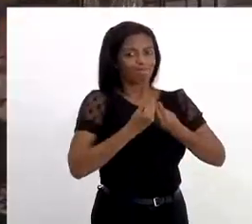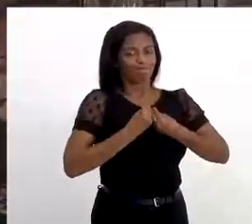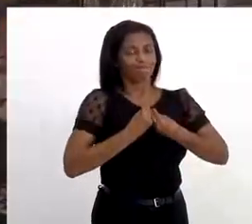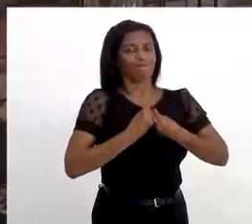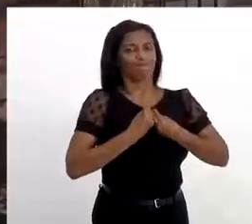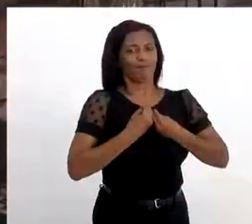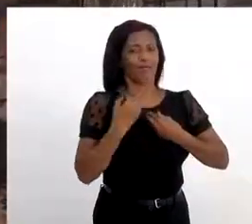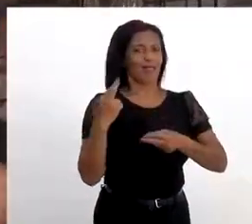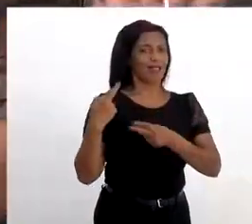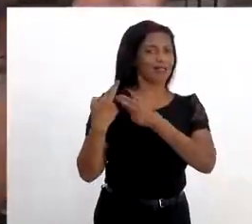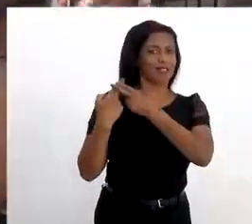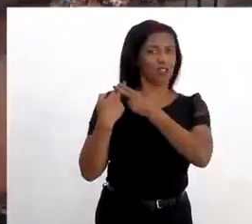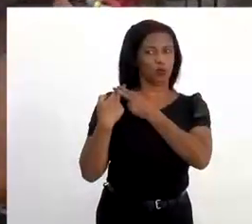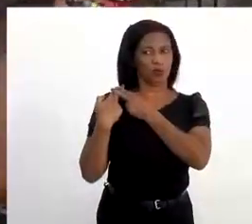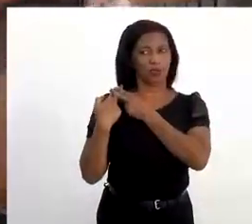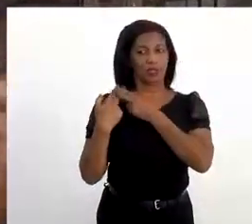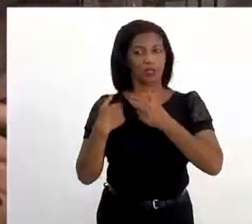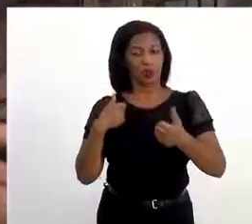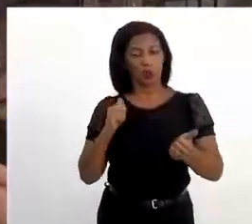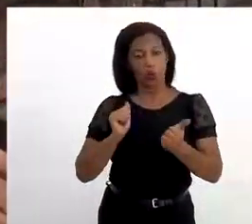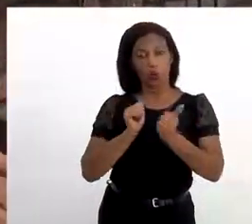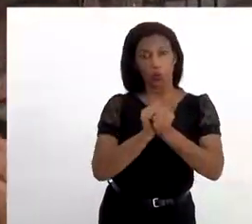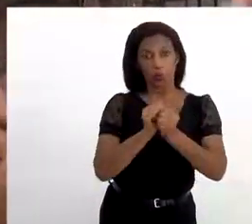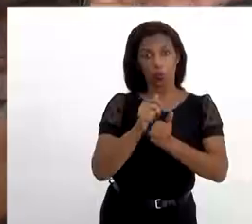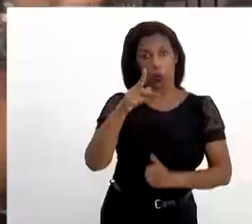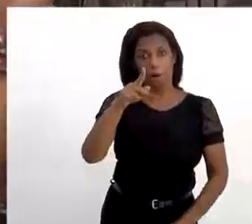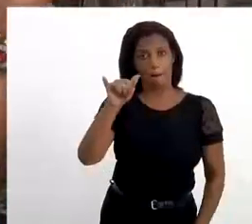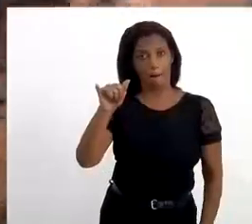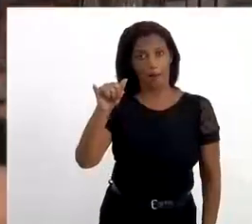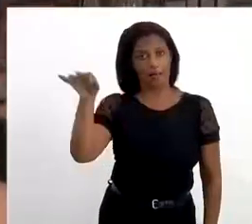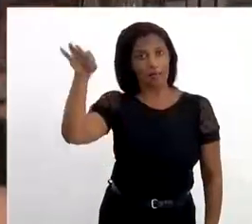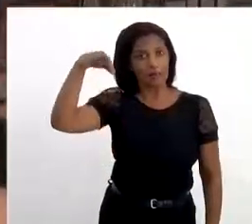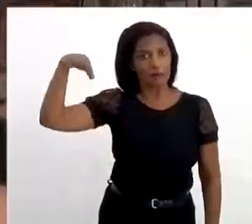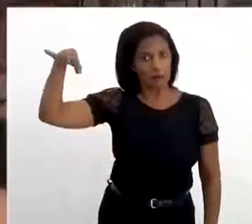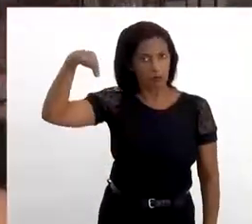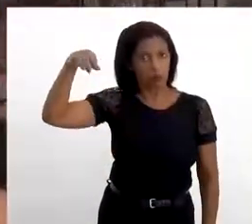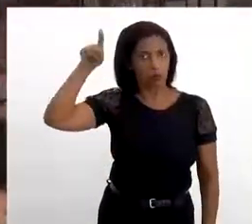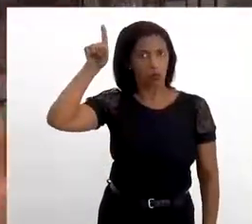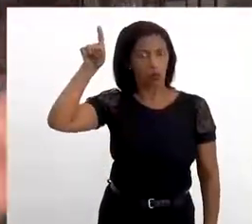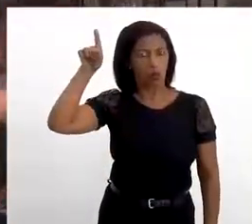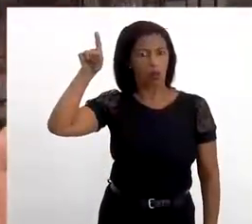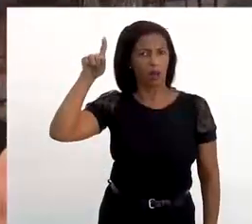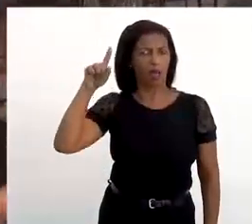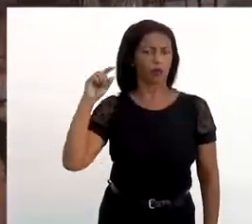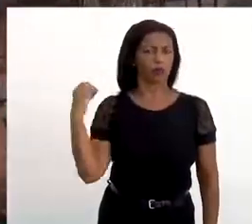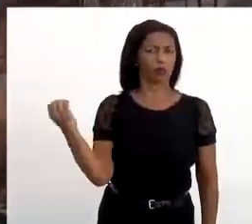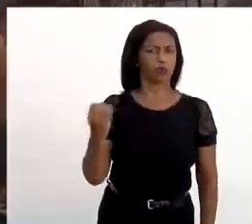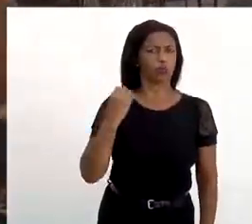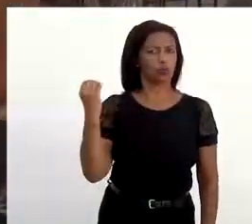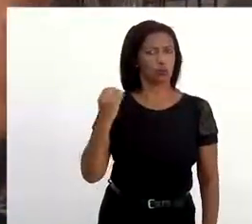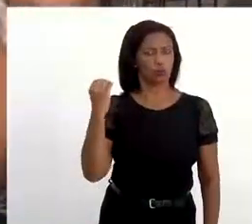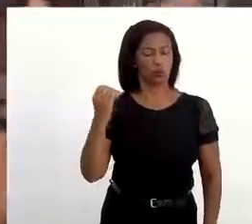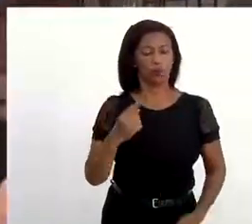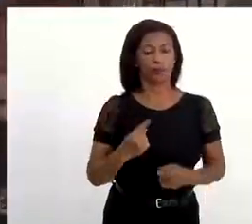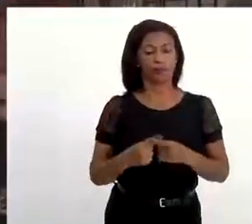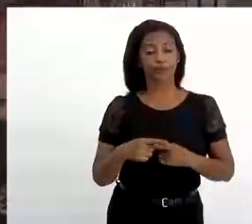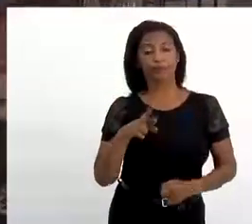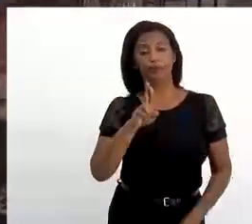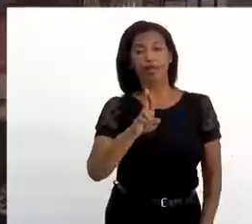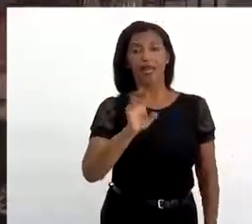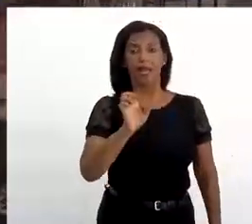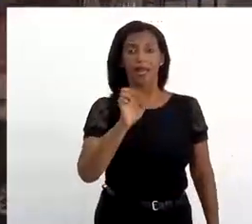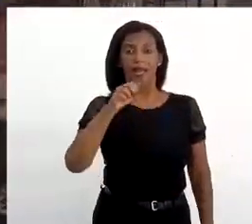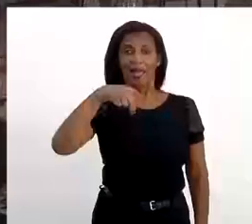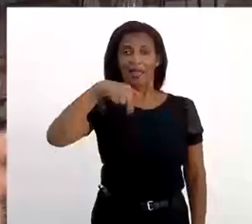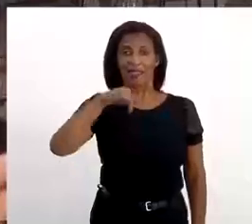eu junto com o País de Santos, lá de Porto Alegre, do Batuque, porque a Renafro, ela agrega essa